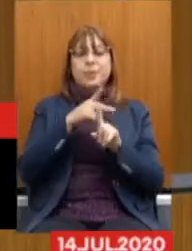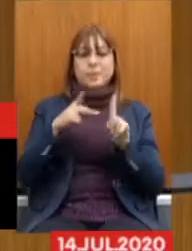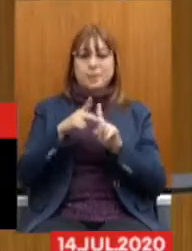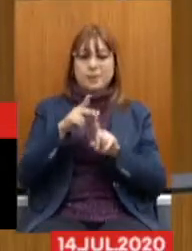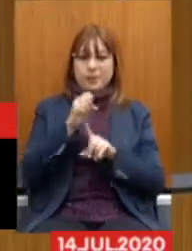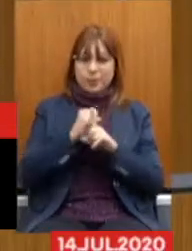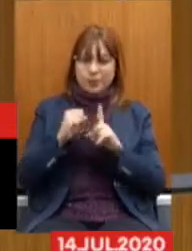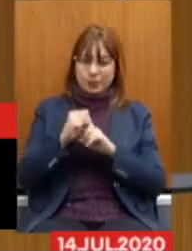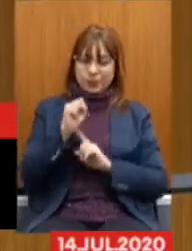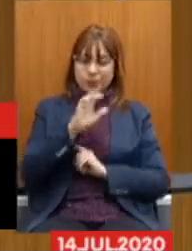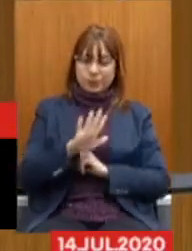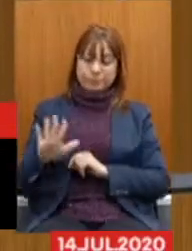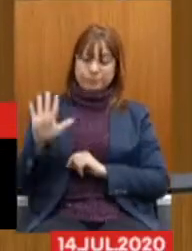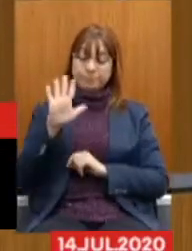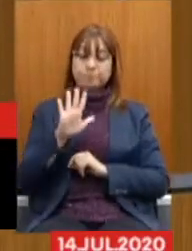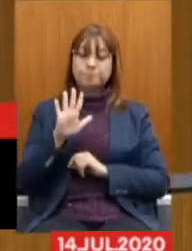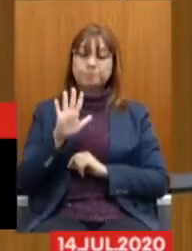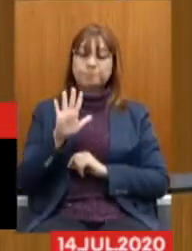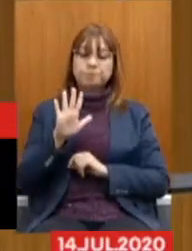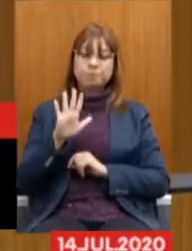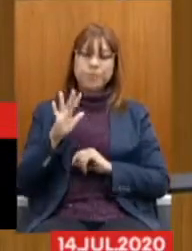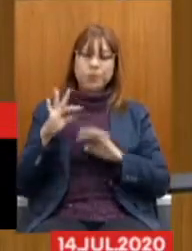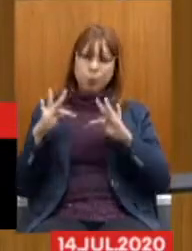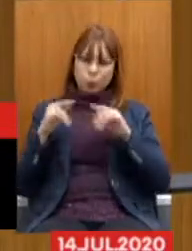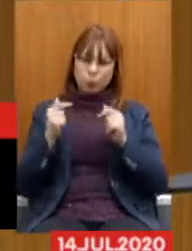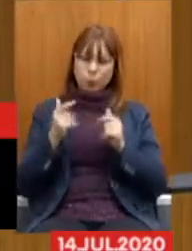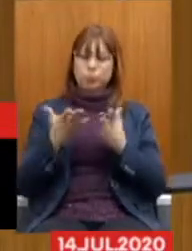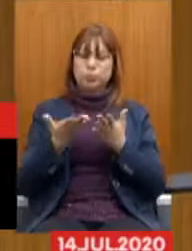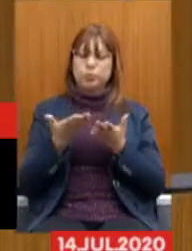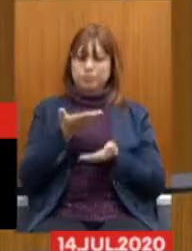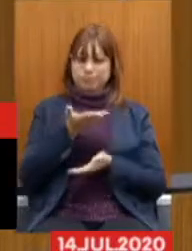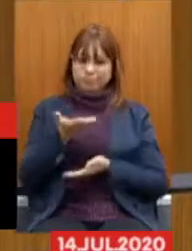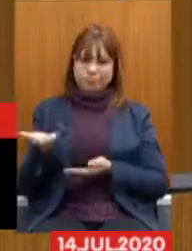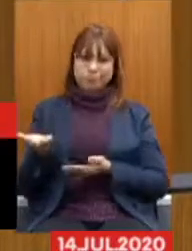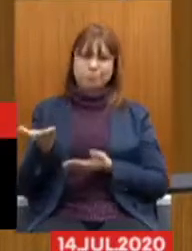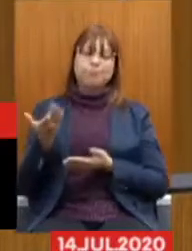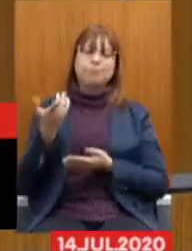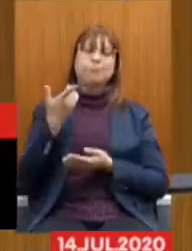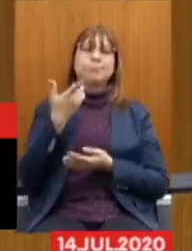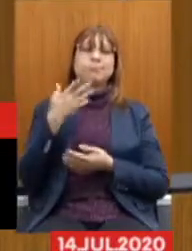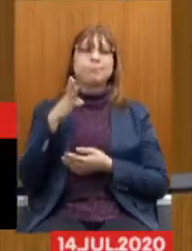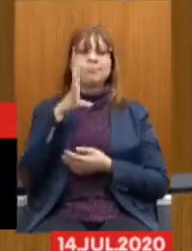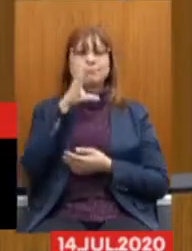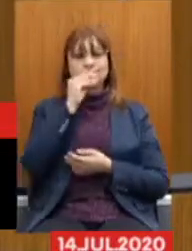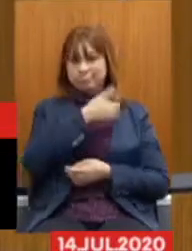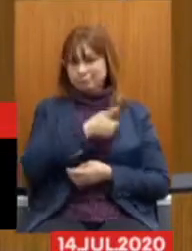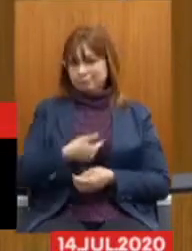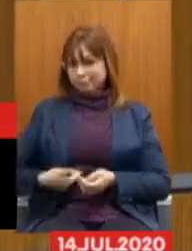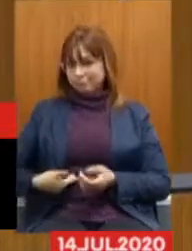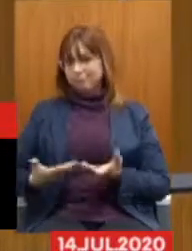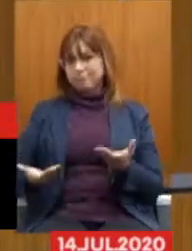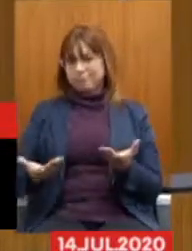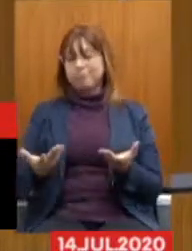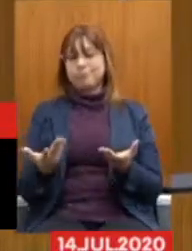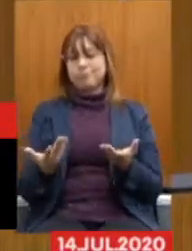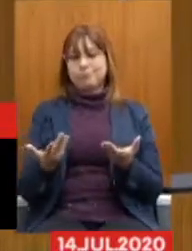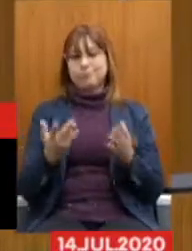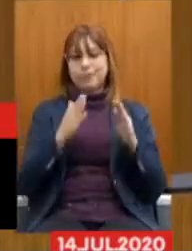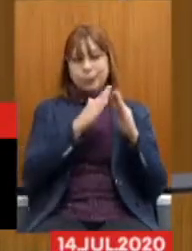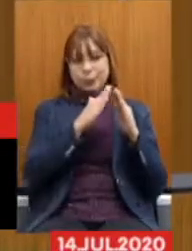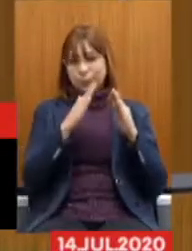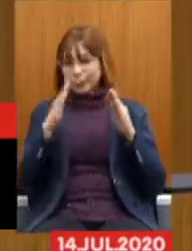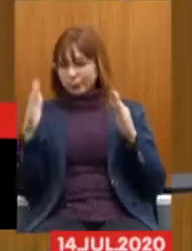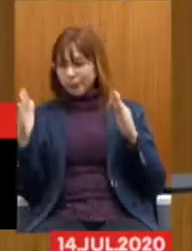profissionais, esses membros das carreiras, esses servidores públicos, que estão nesse intervalo,